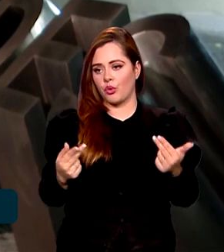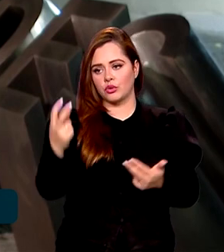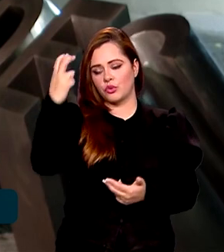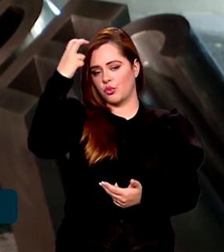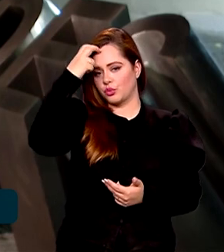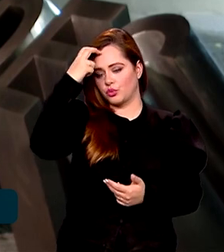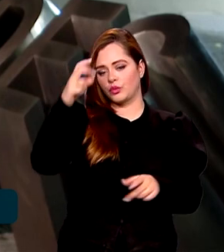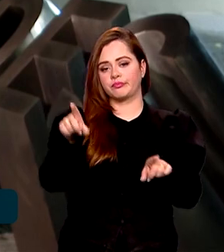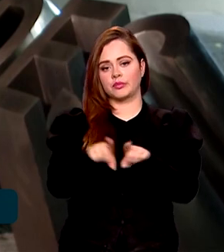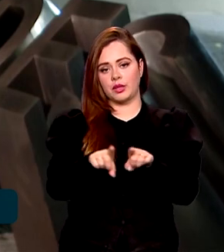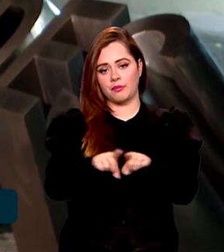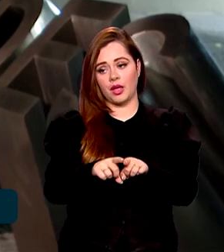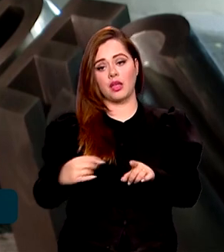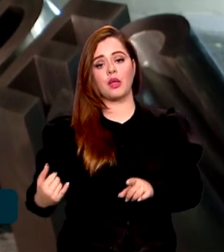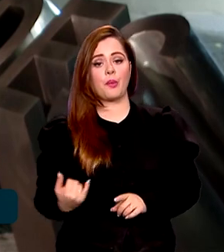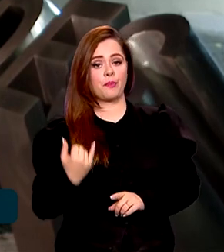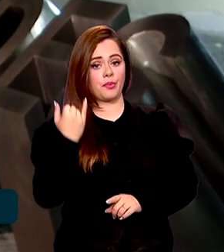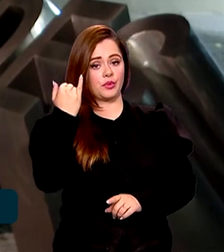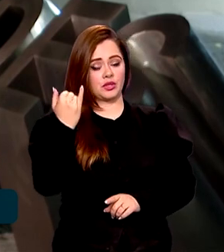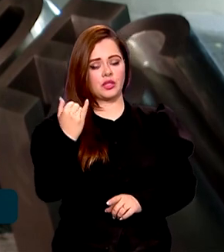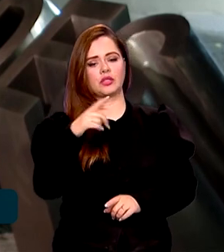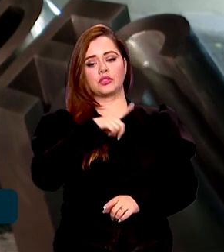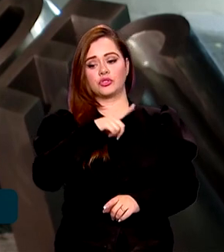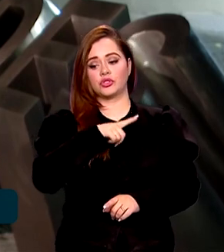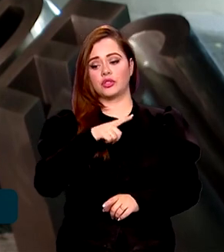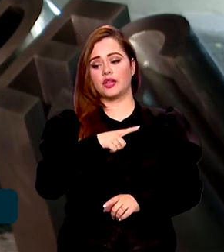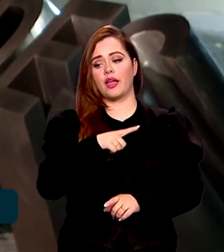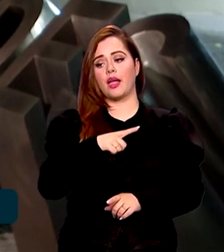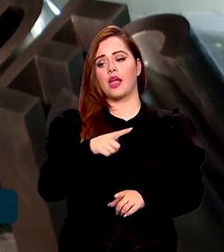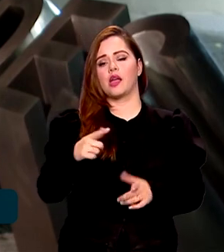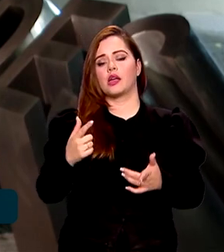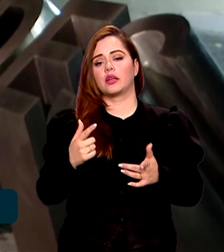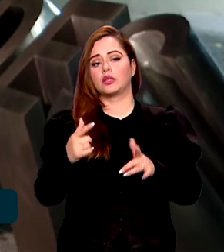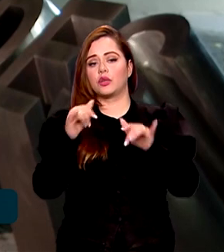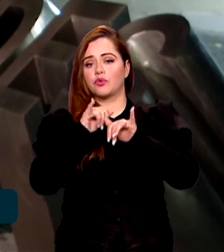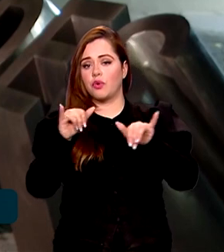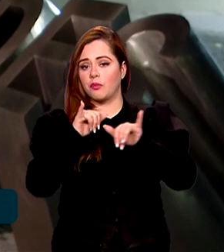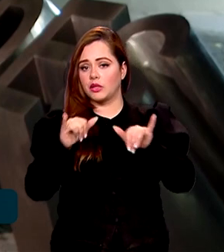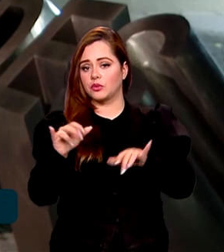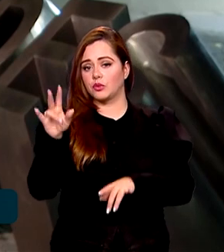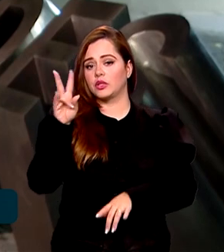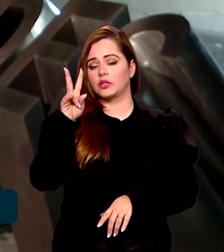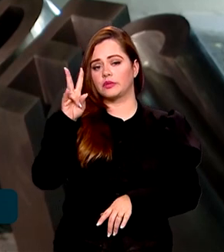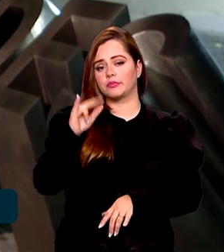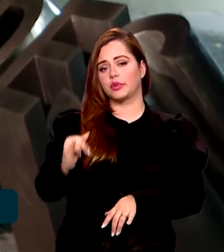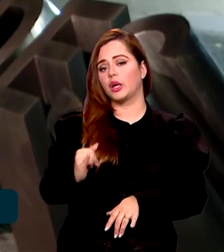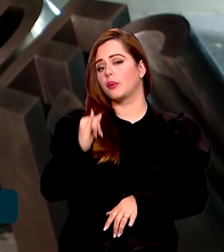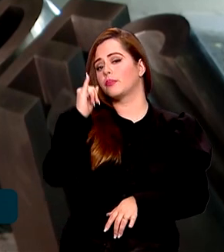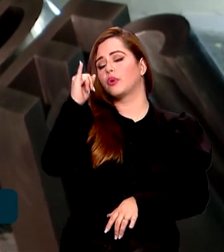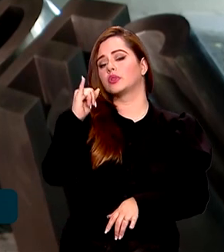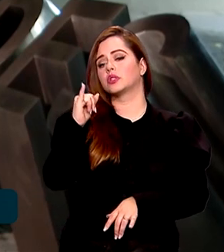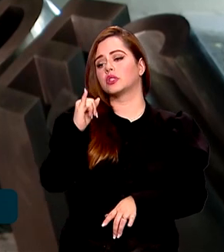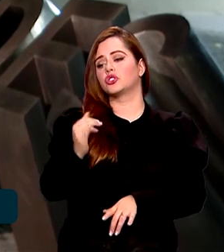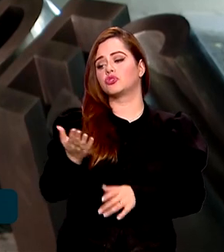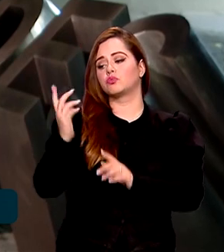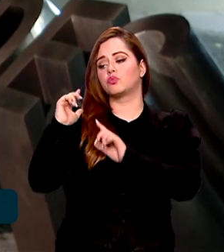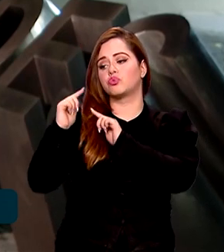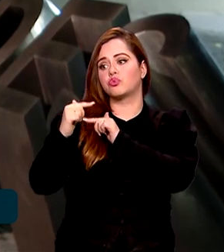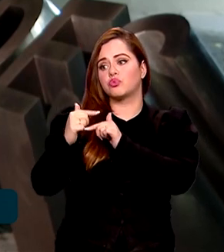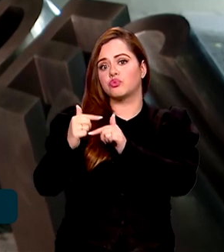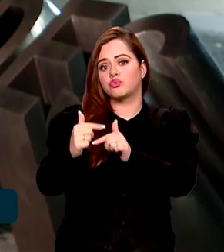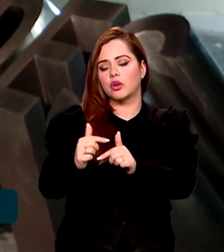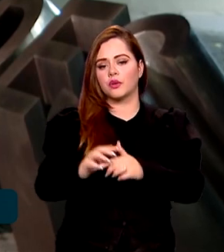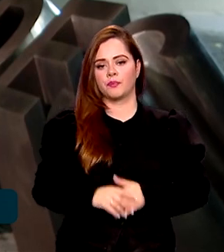principalmente, haverá sítios arqueológicos. O presidente do BNDES, Aluísio Mercadante,